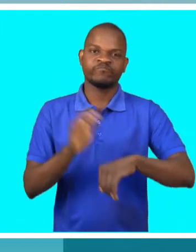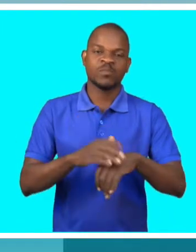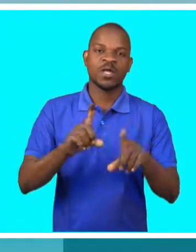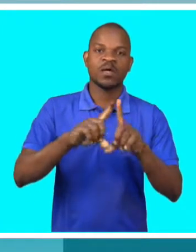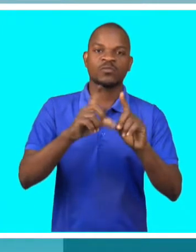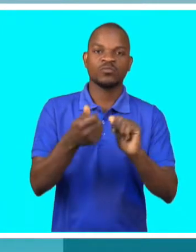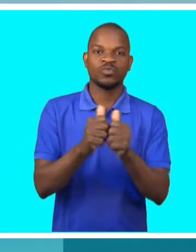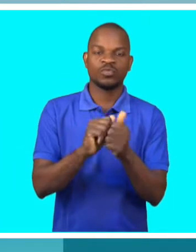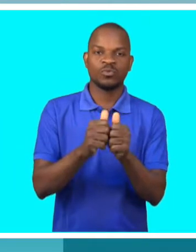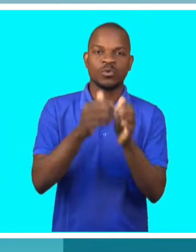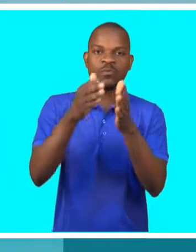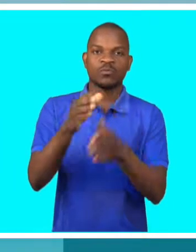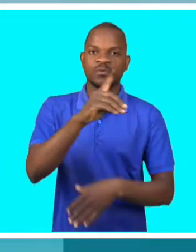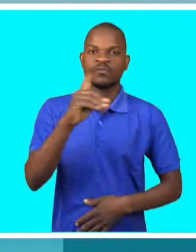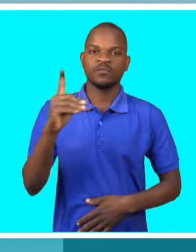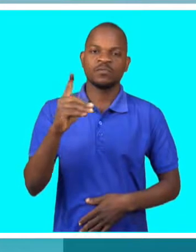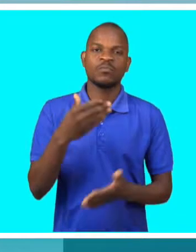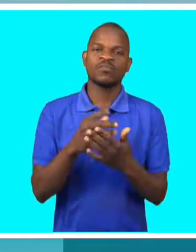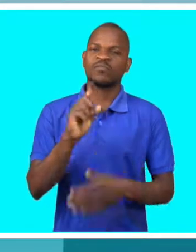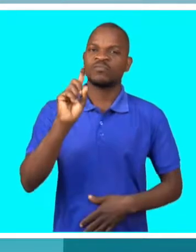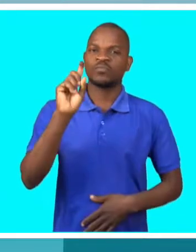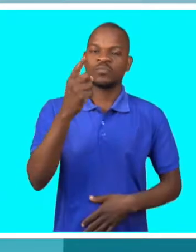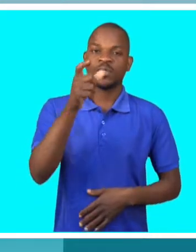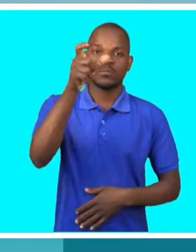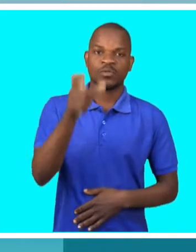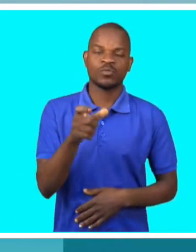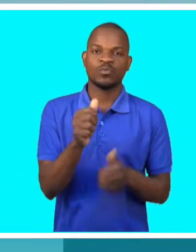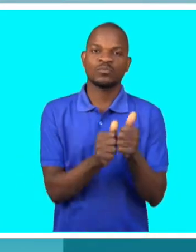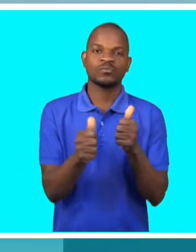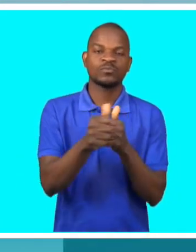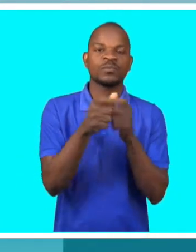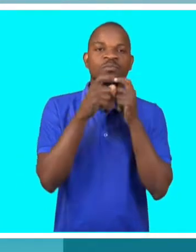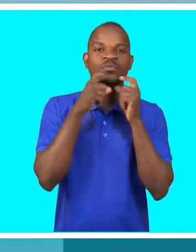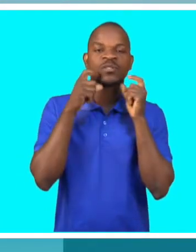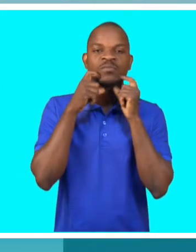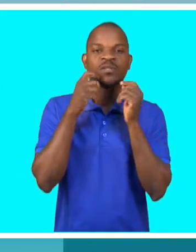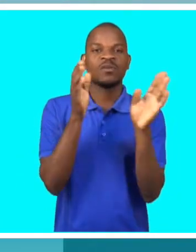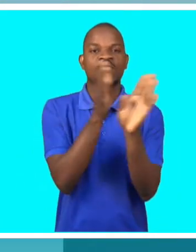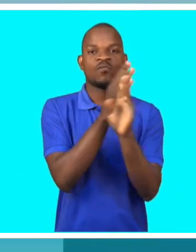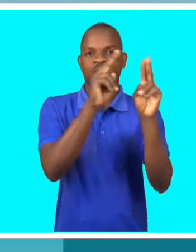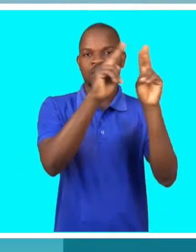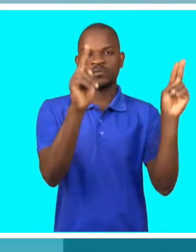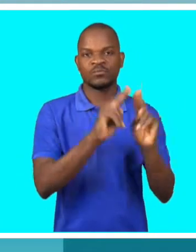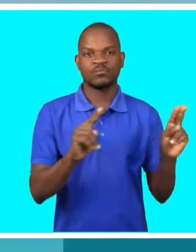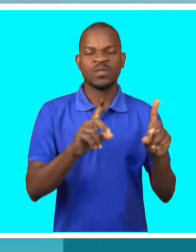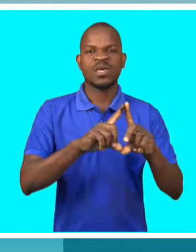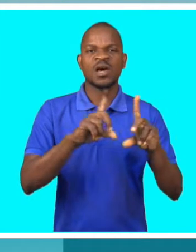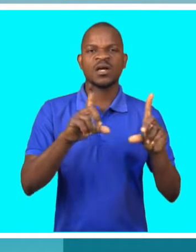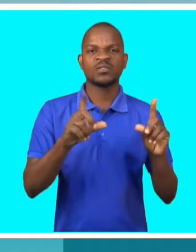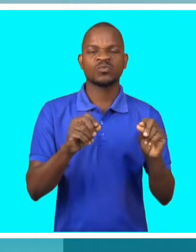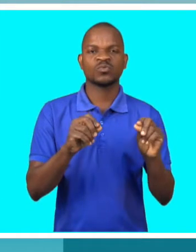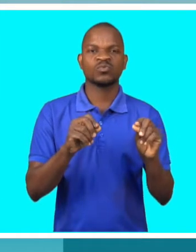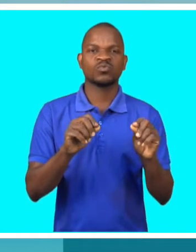desporto adaptado, que foi o primeiro atleta a representar o país a nível internacional. Fala dos Jogos